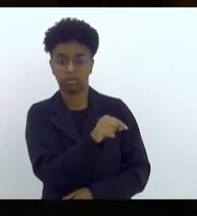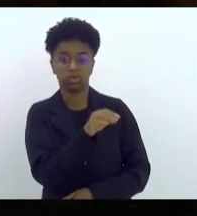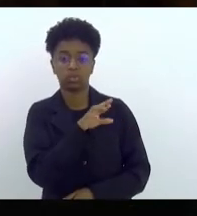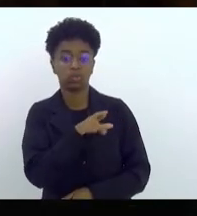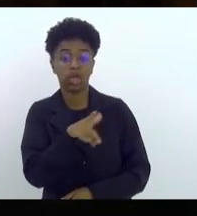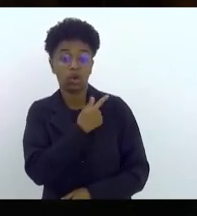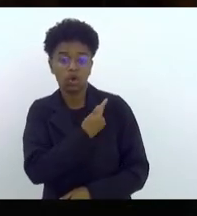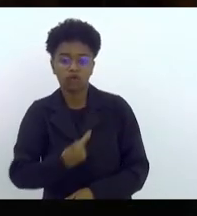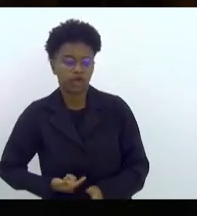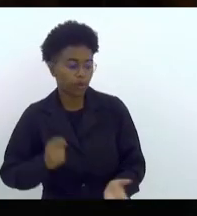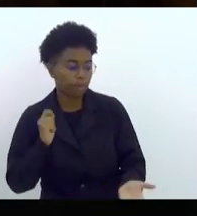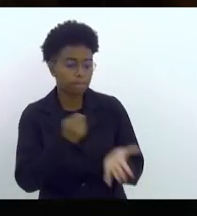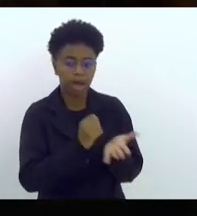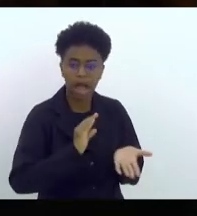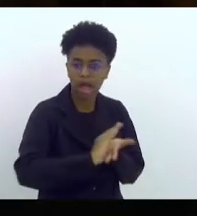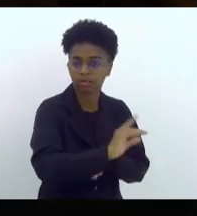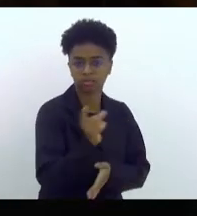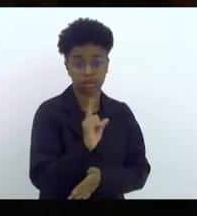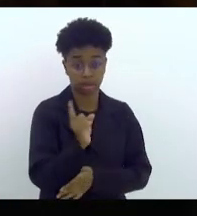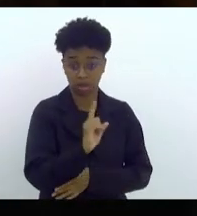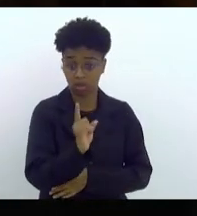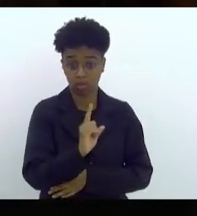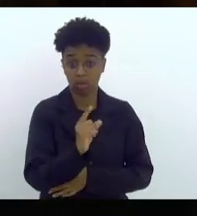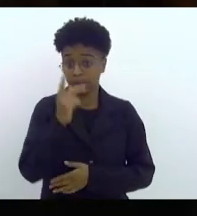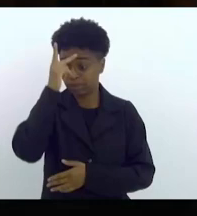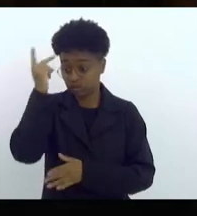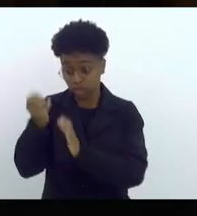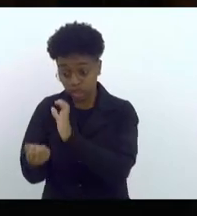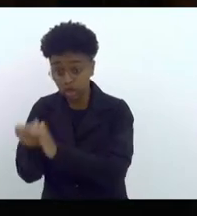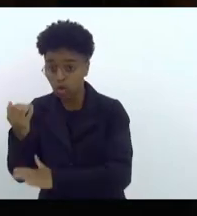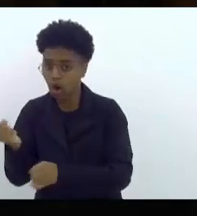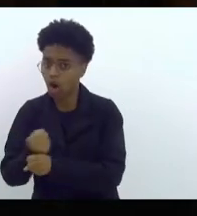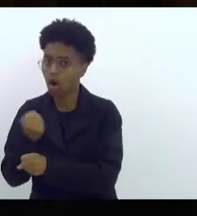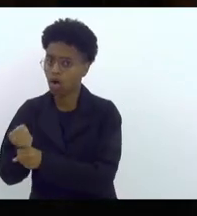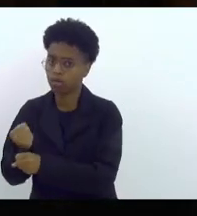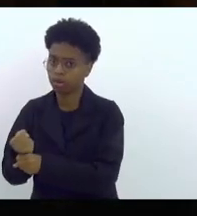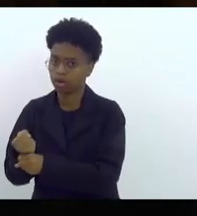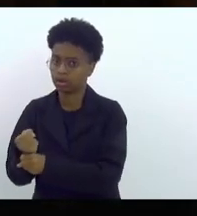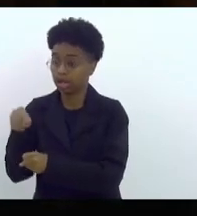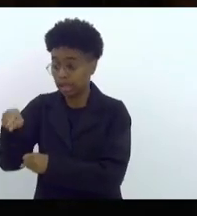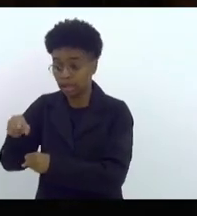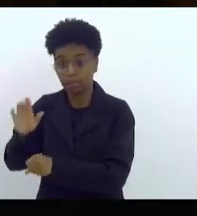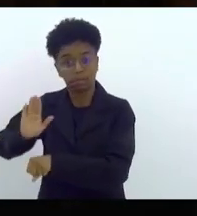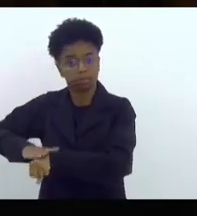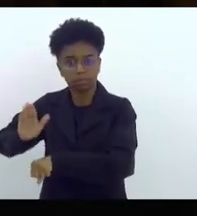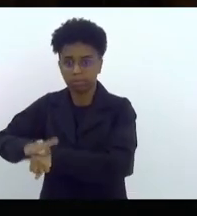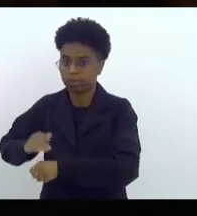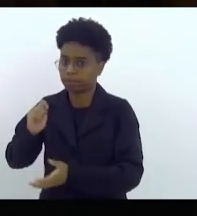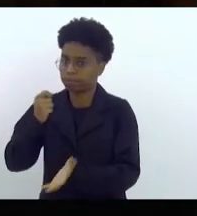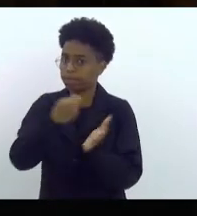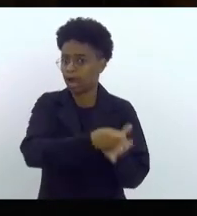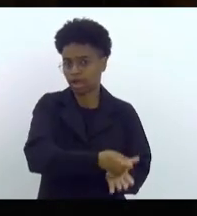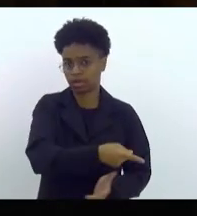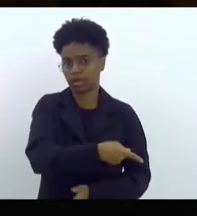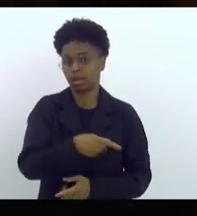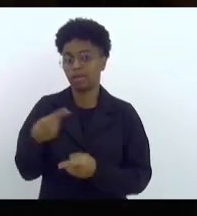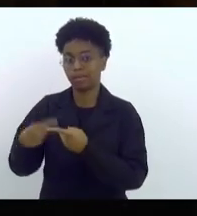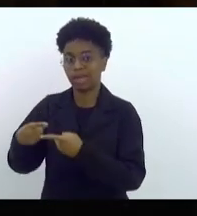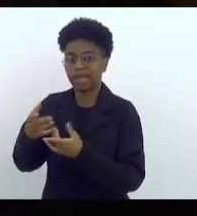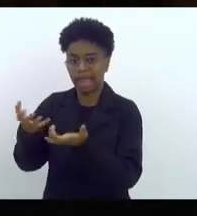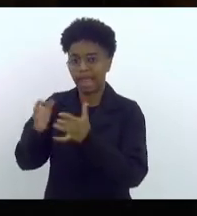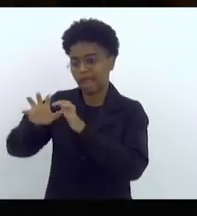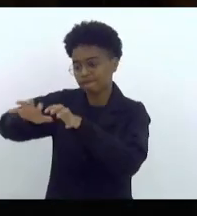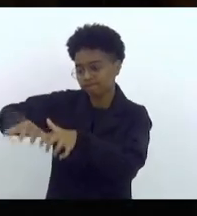pelo governo, serão pagas pelos proponentes da obra, o que é muito justo. Quem está querendo fazer a dragagem para